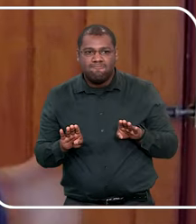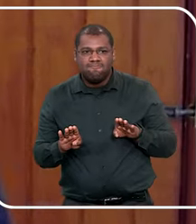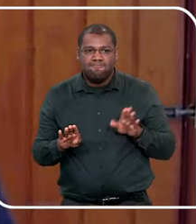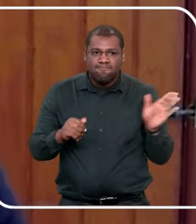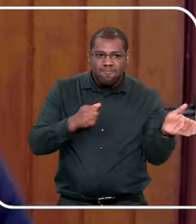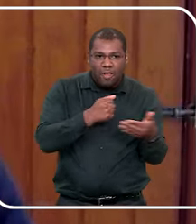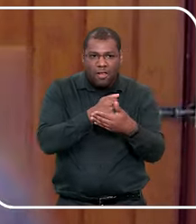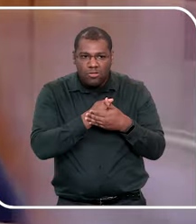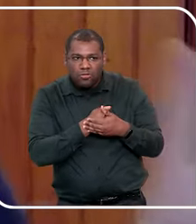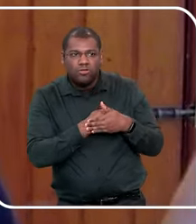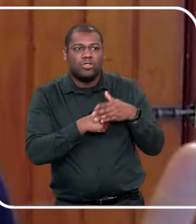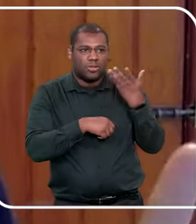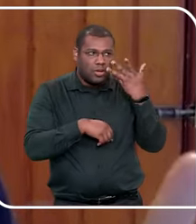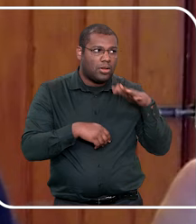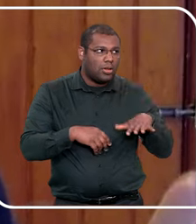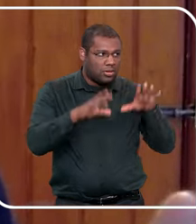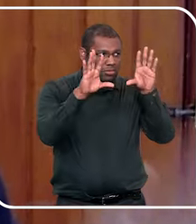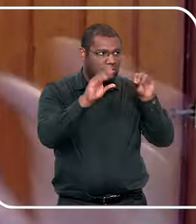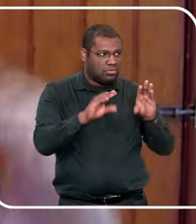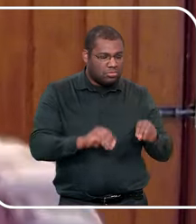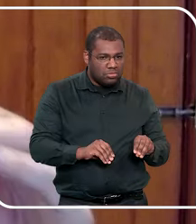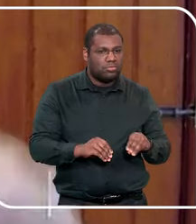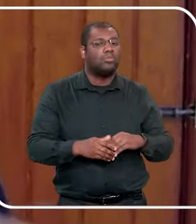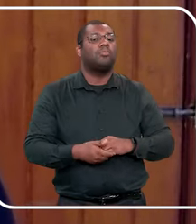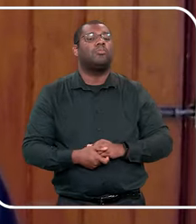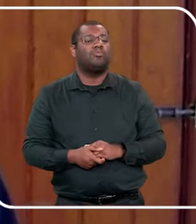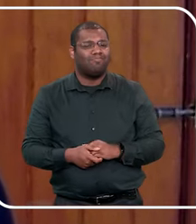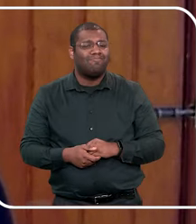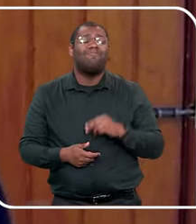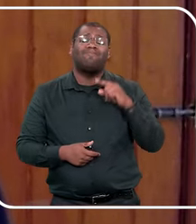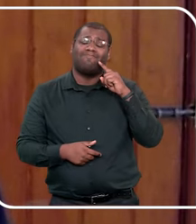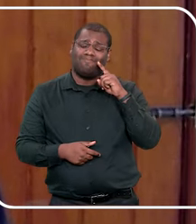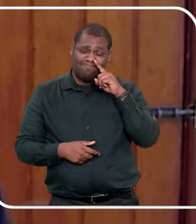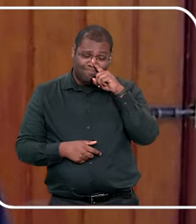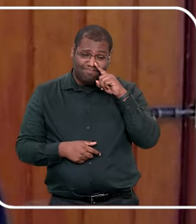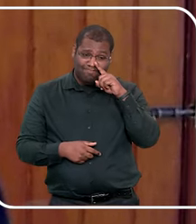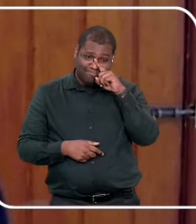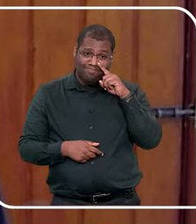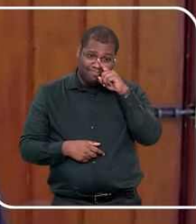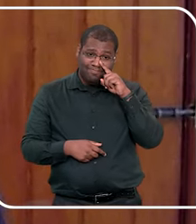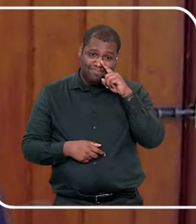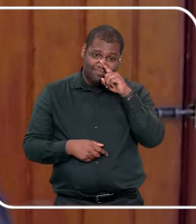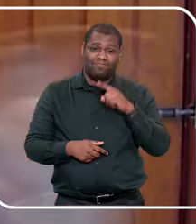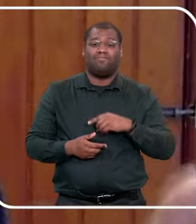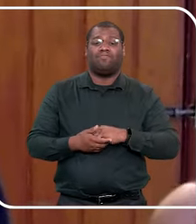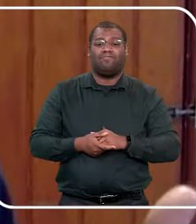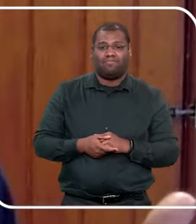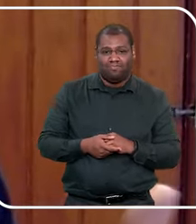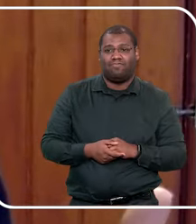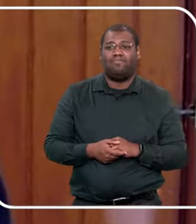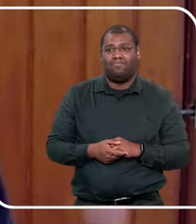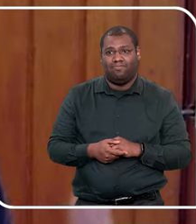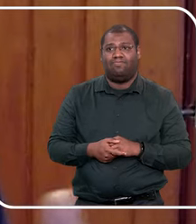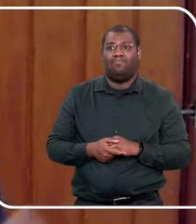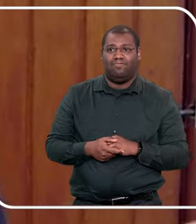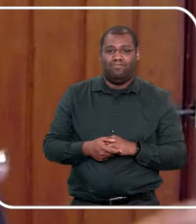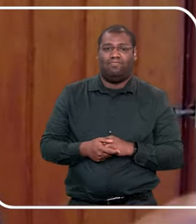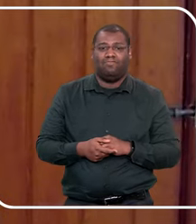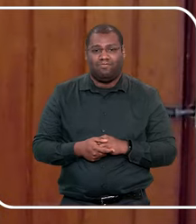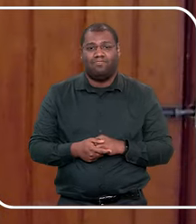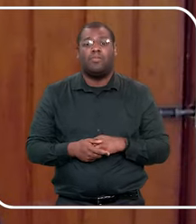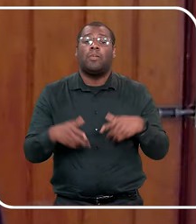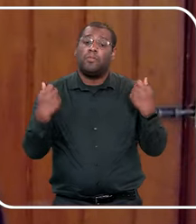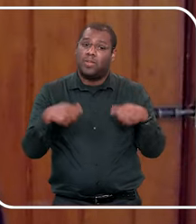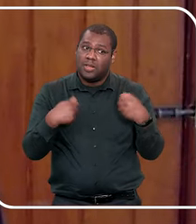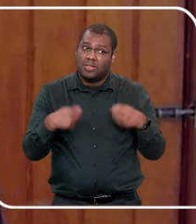pesadelos também pode ser um monte de coisas, mas se a criança tá tendo pesadelos, recorrentes, não tinha antes, você junta